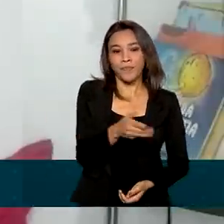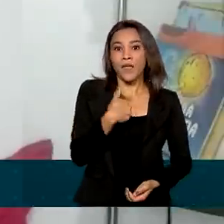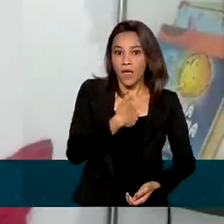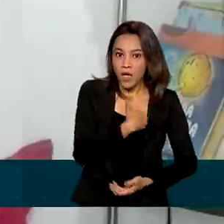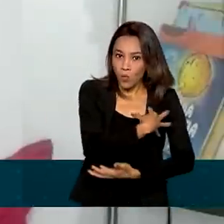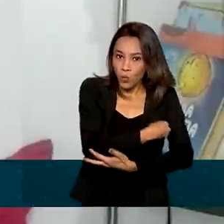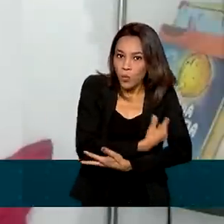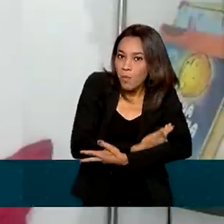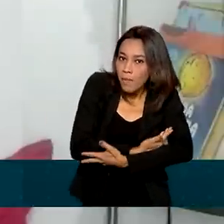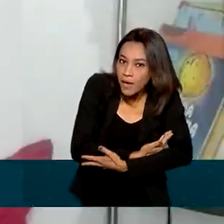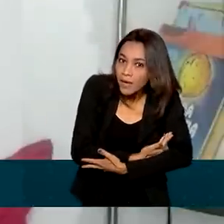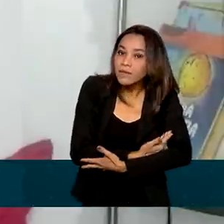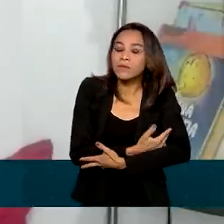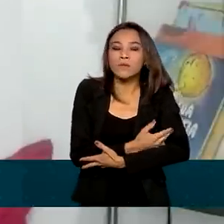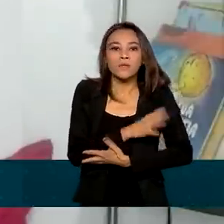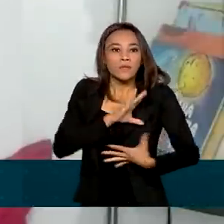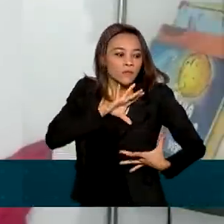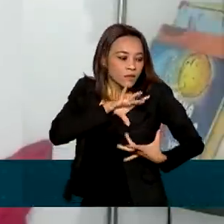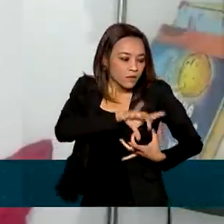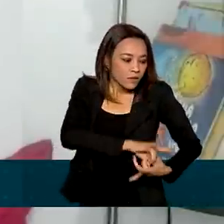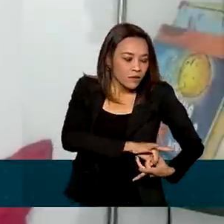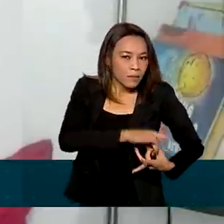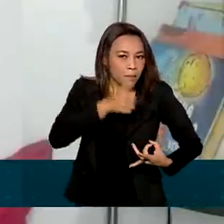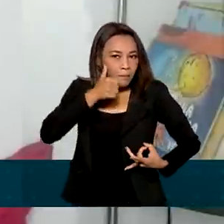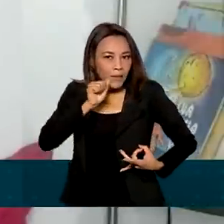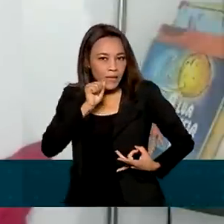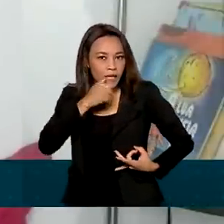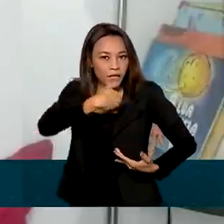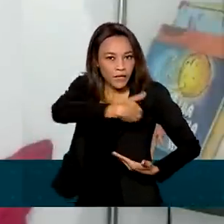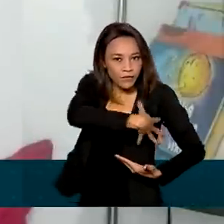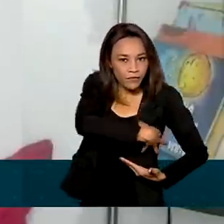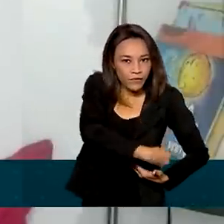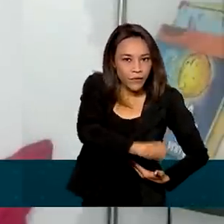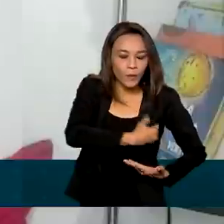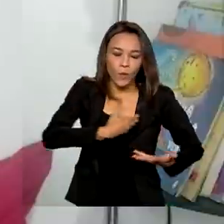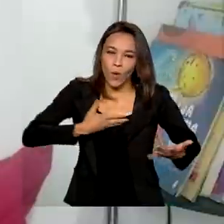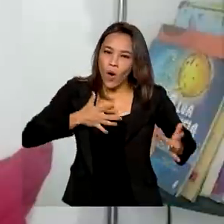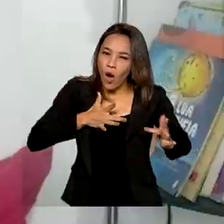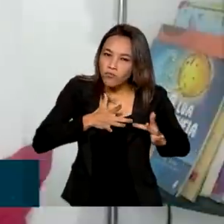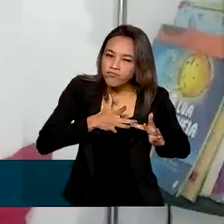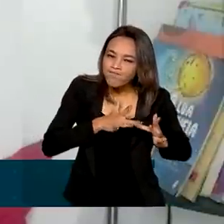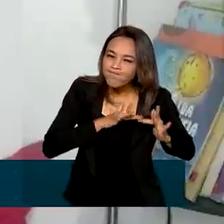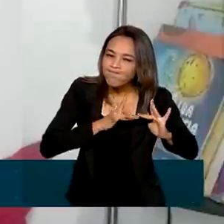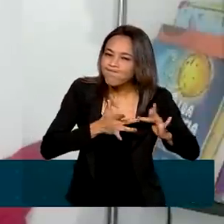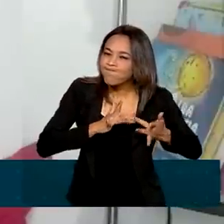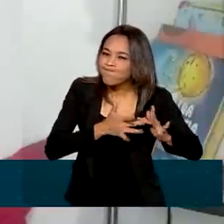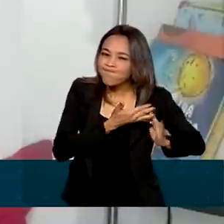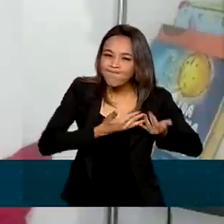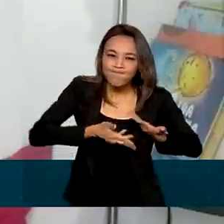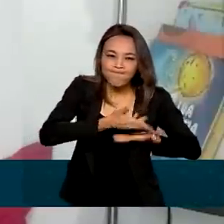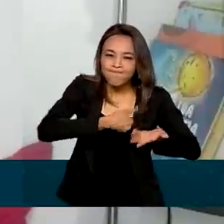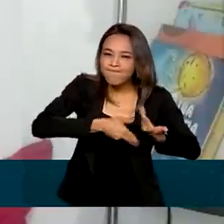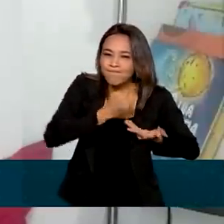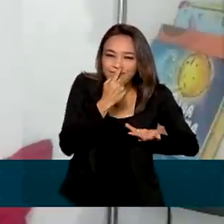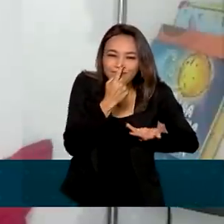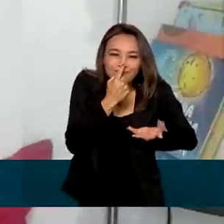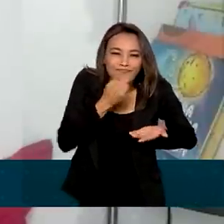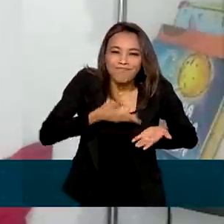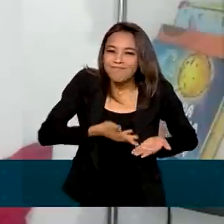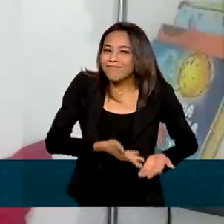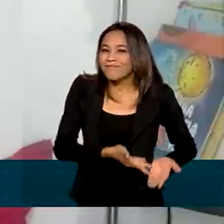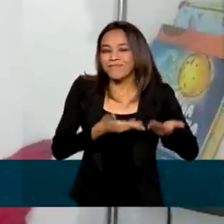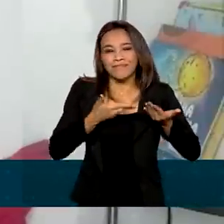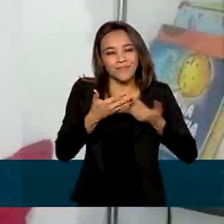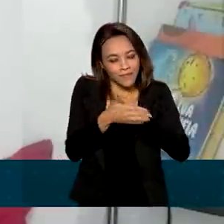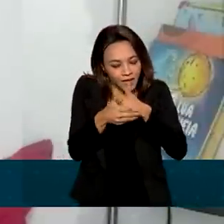estabelece entre mãe e filho no ato de amamentação, ele é um vínculo sem igual. Então, todo o